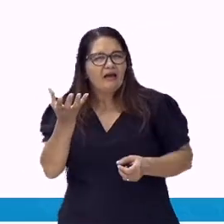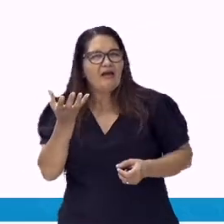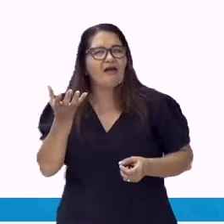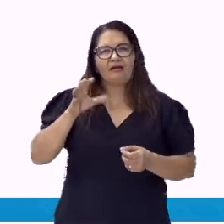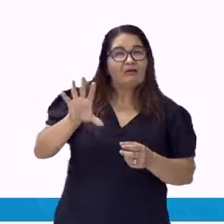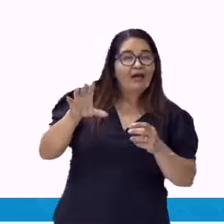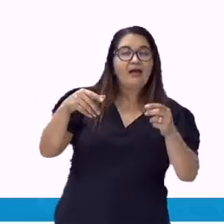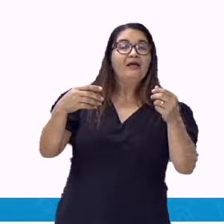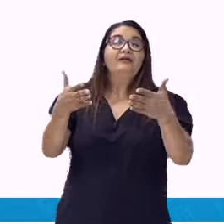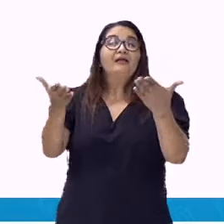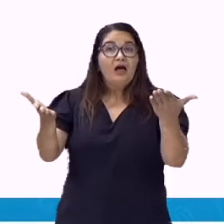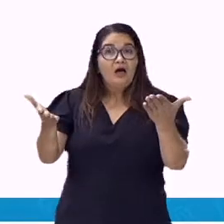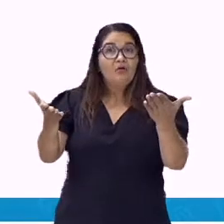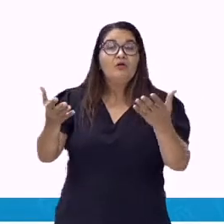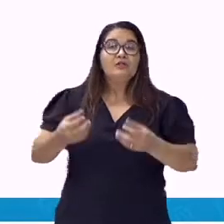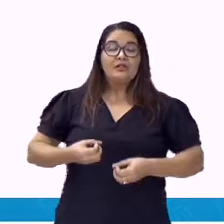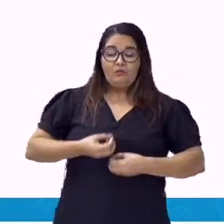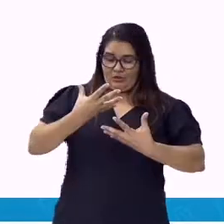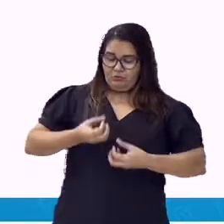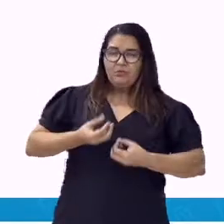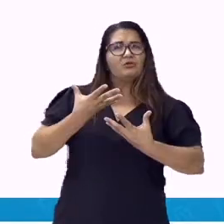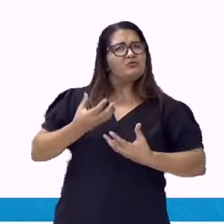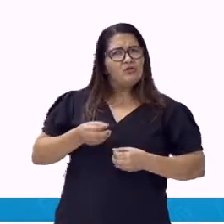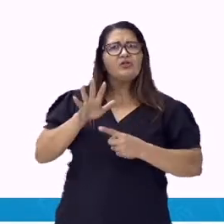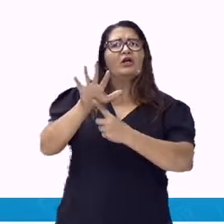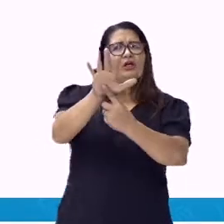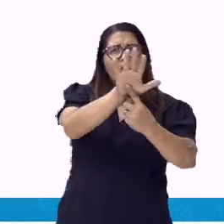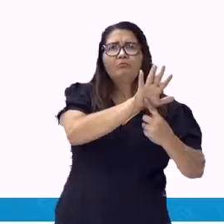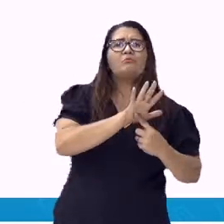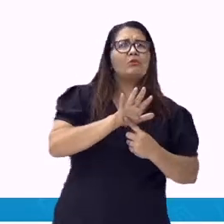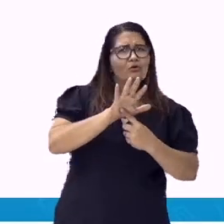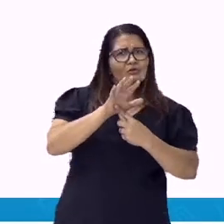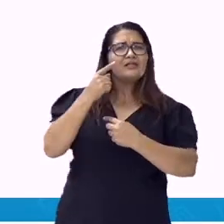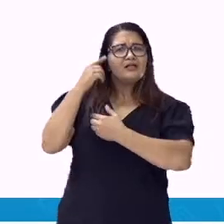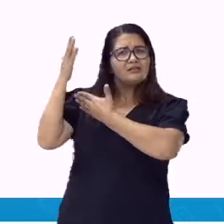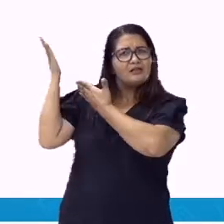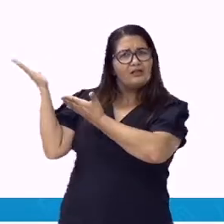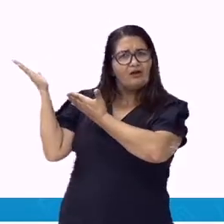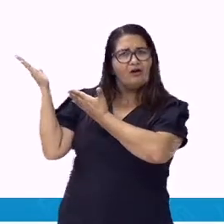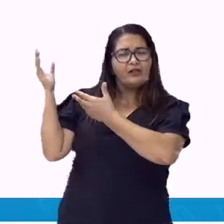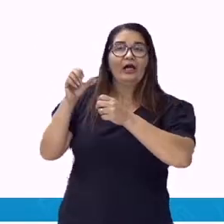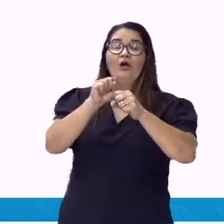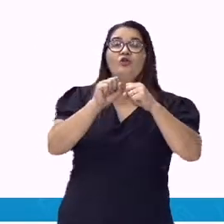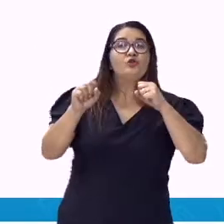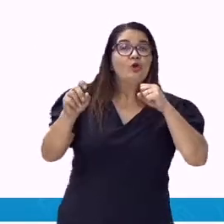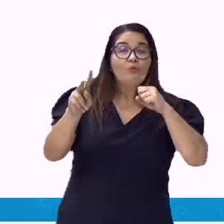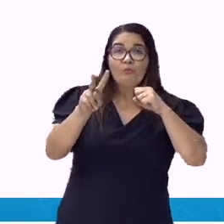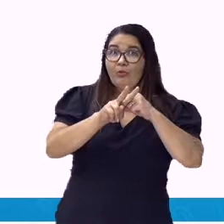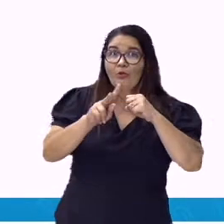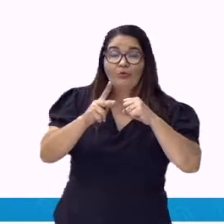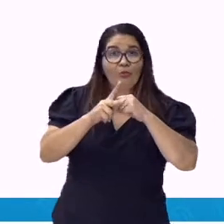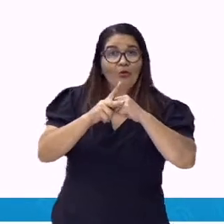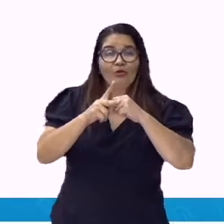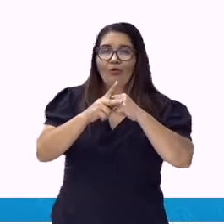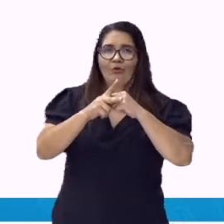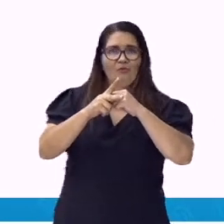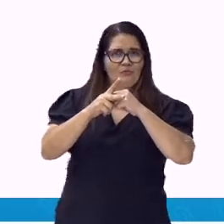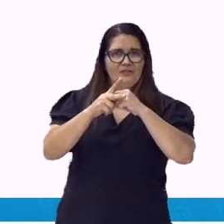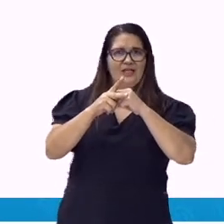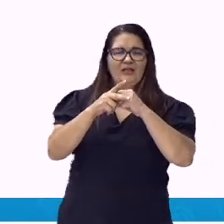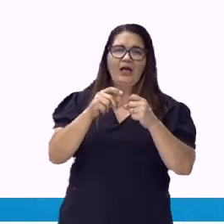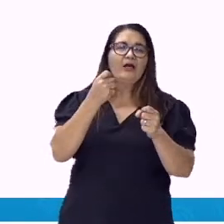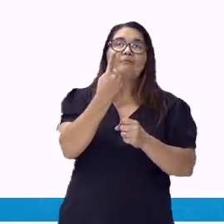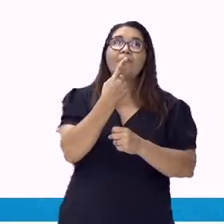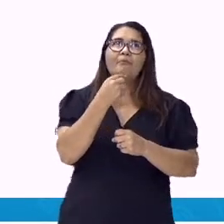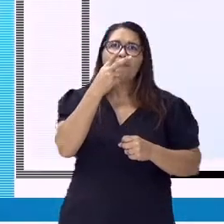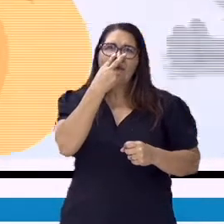São expressões que atuam como locuções pronominais indefinidas, como se fosse um único pronome